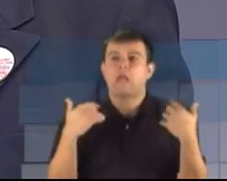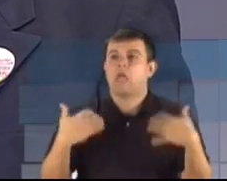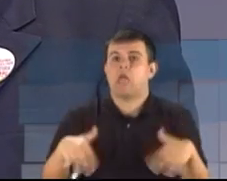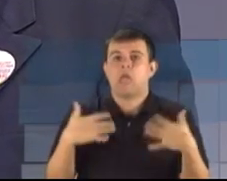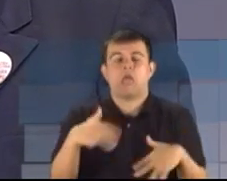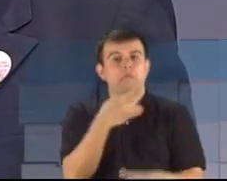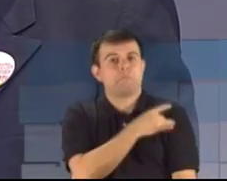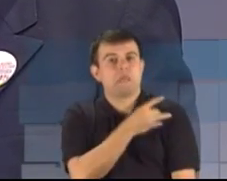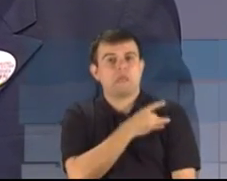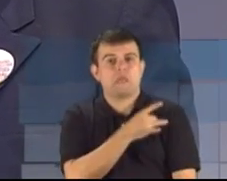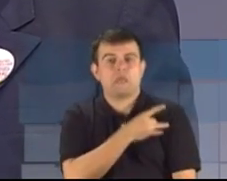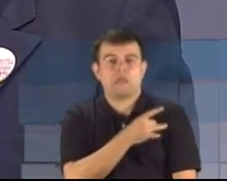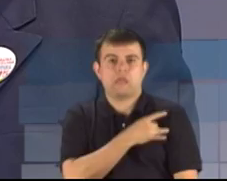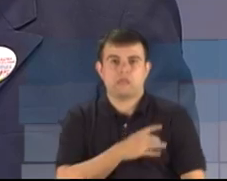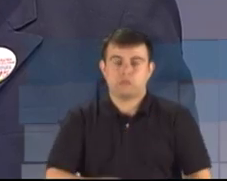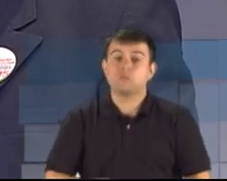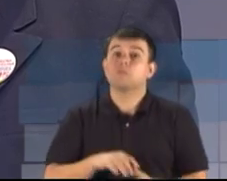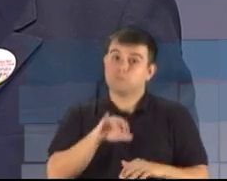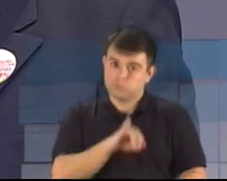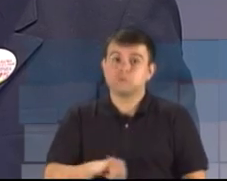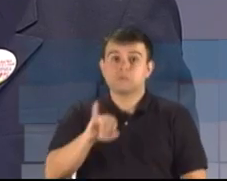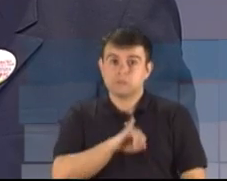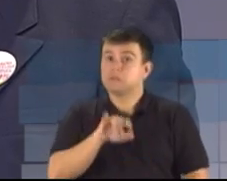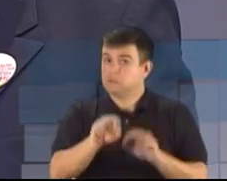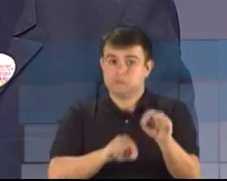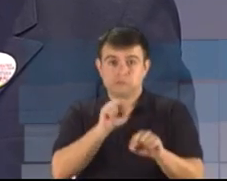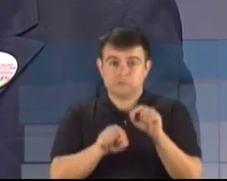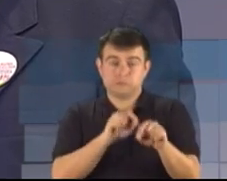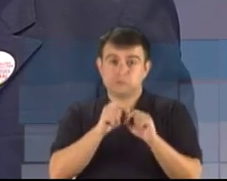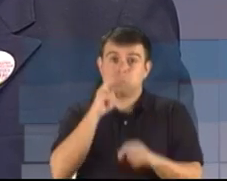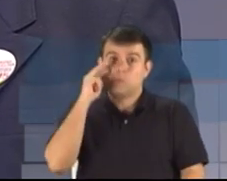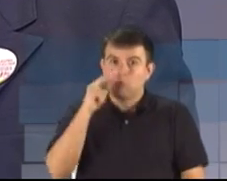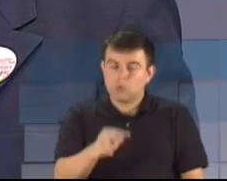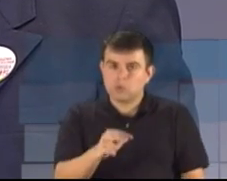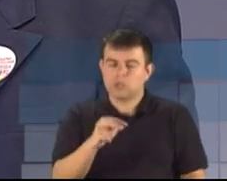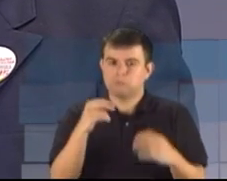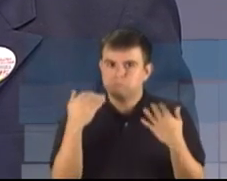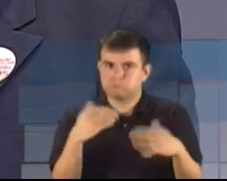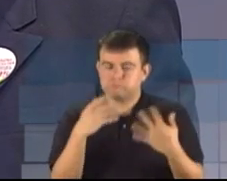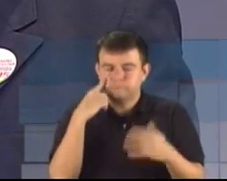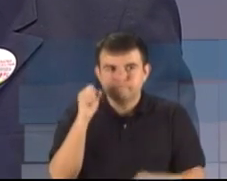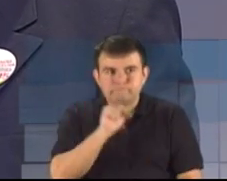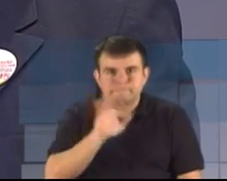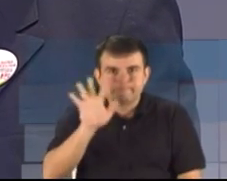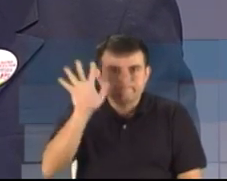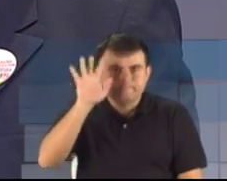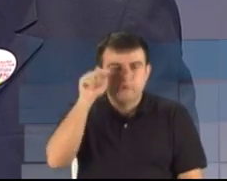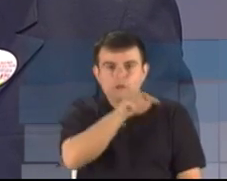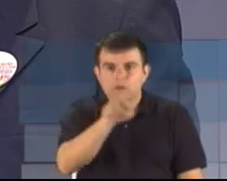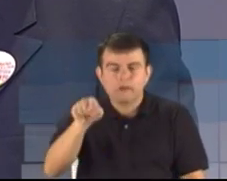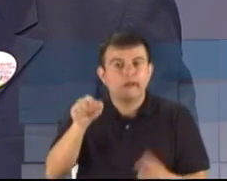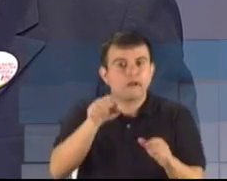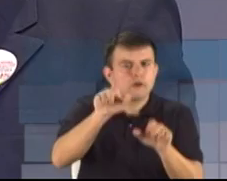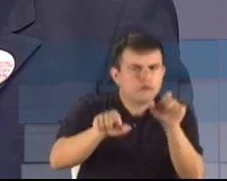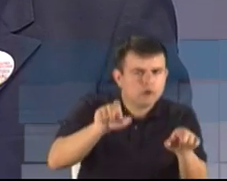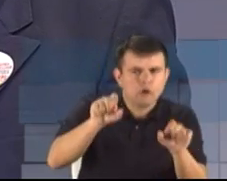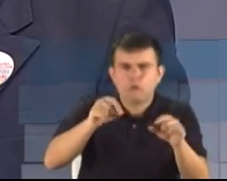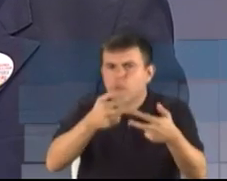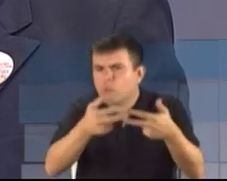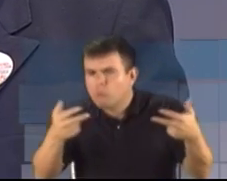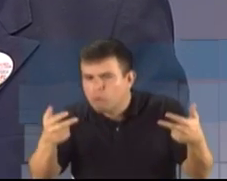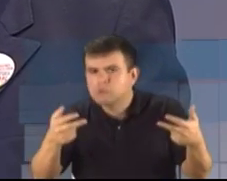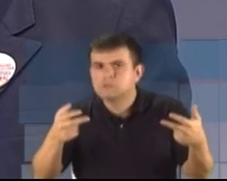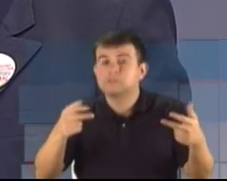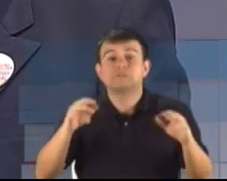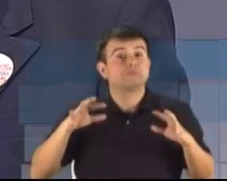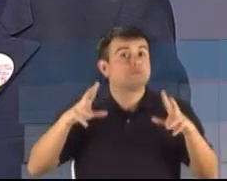Então é necessário, sim, um olhar com profundidade para atender a esse anseio que toda a